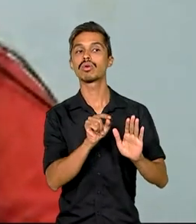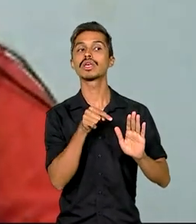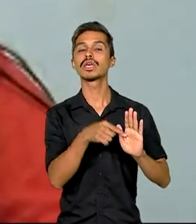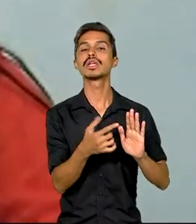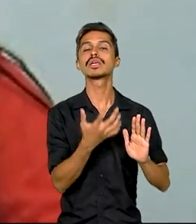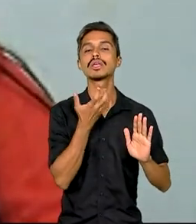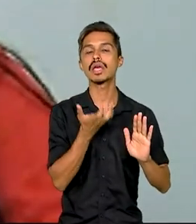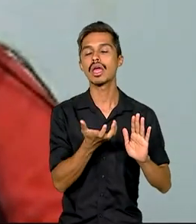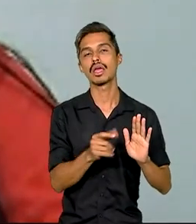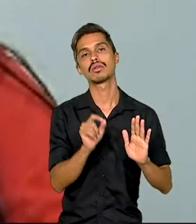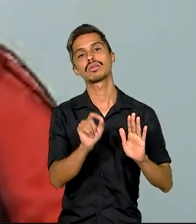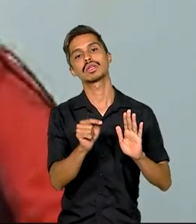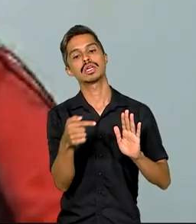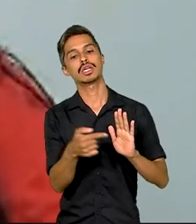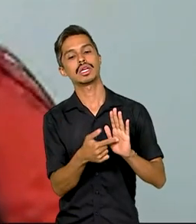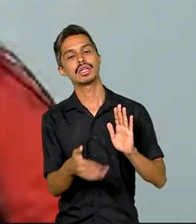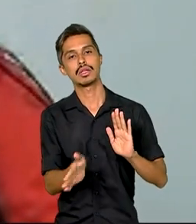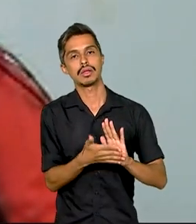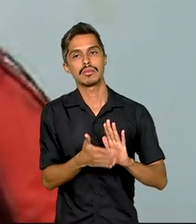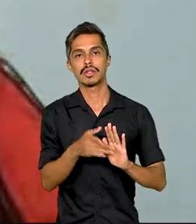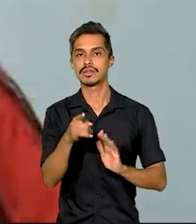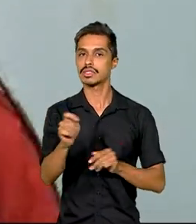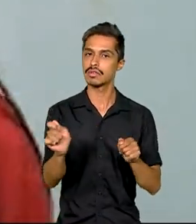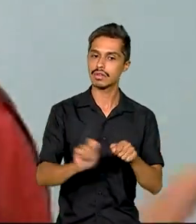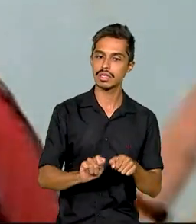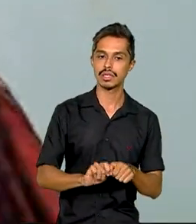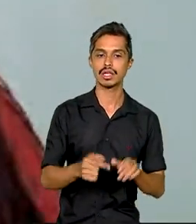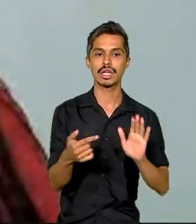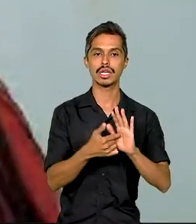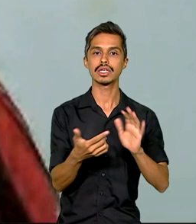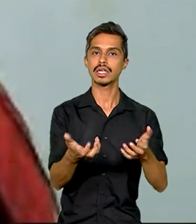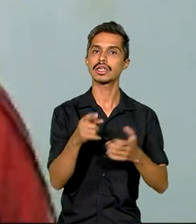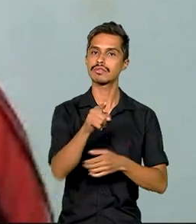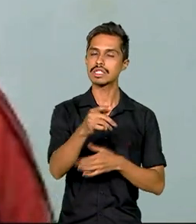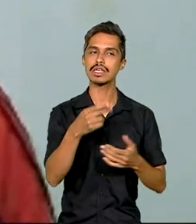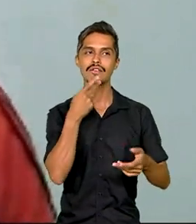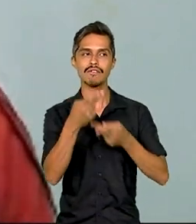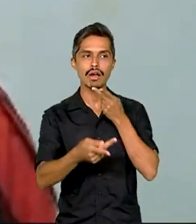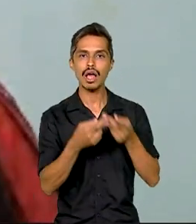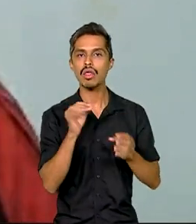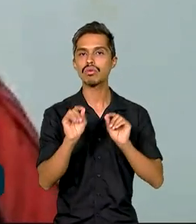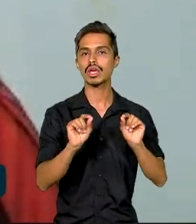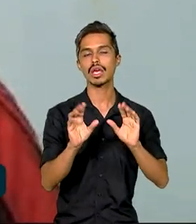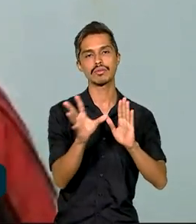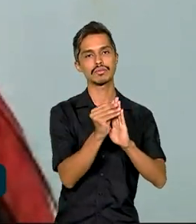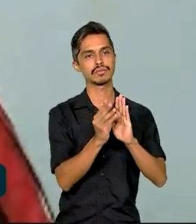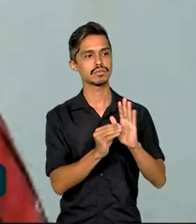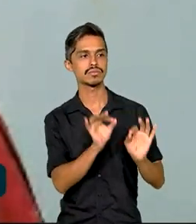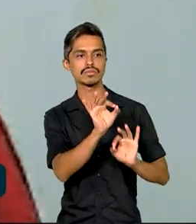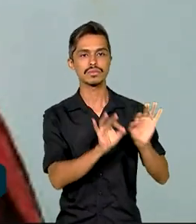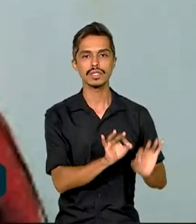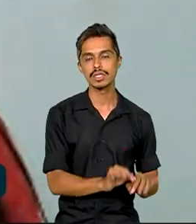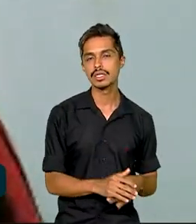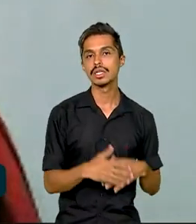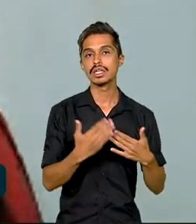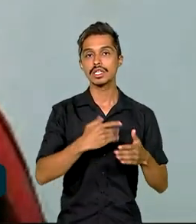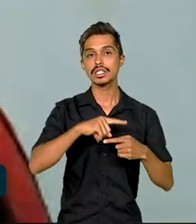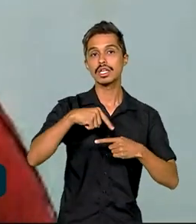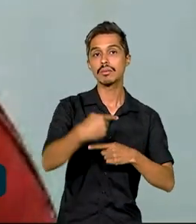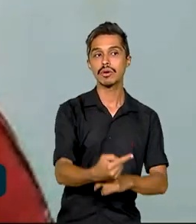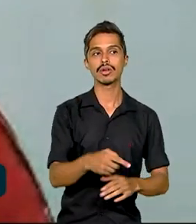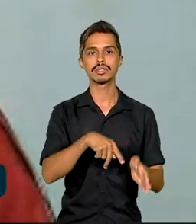quer, o que o texto propõe para você fazer, o que ele quer que você aborde, tudo direitinho ali. E depois partir para as